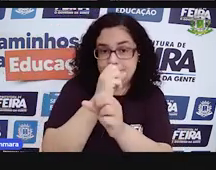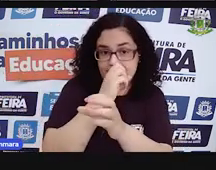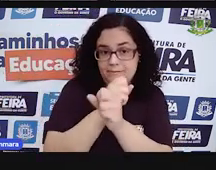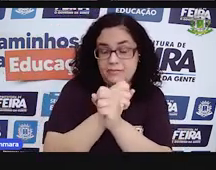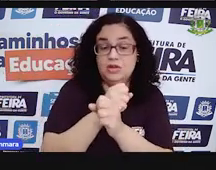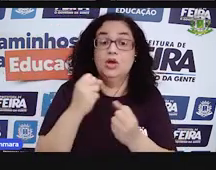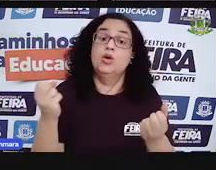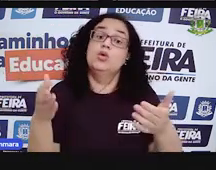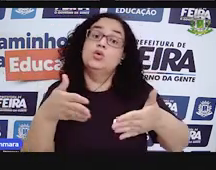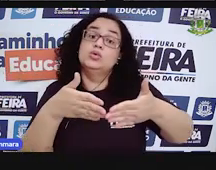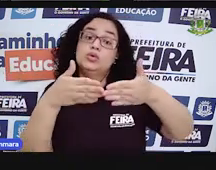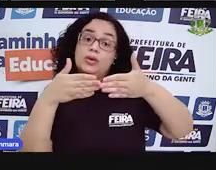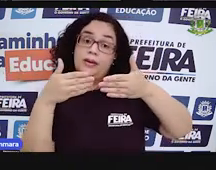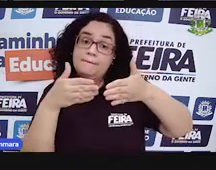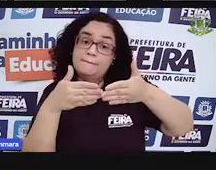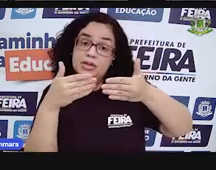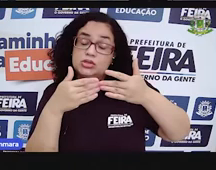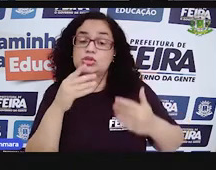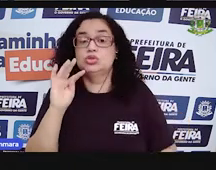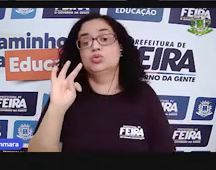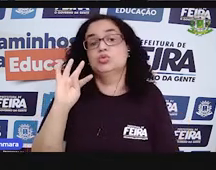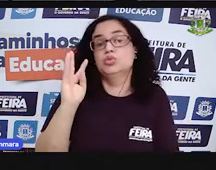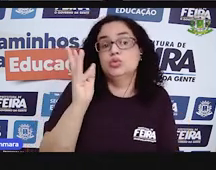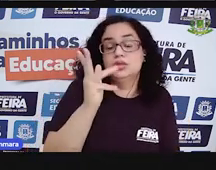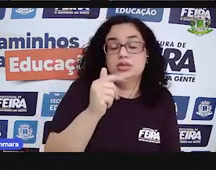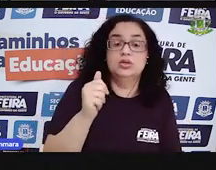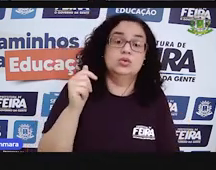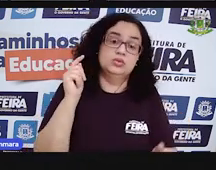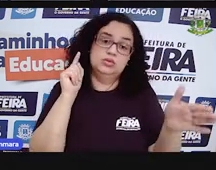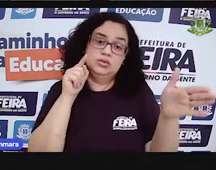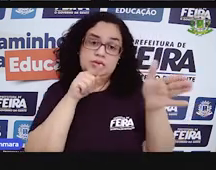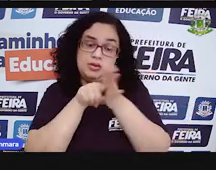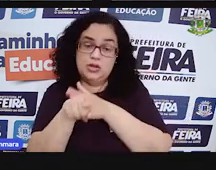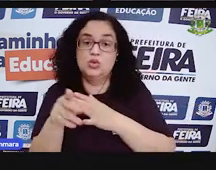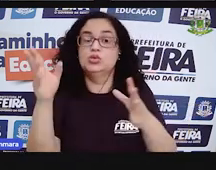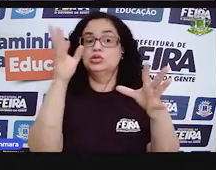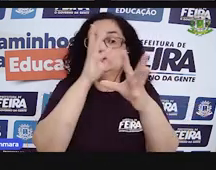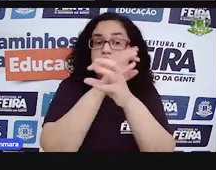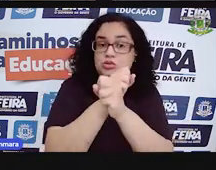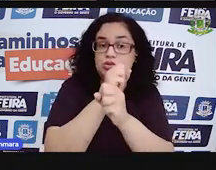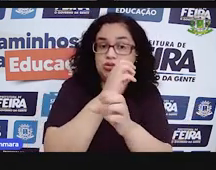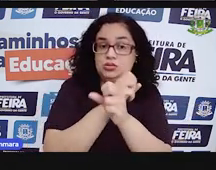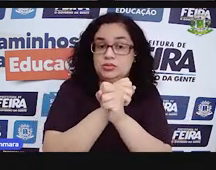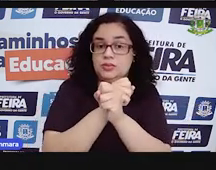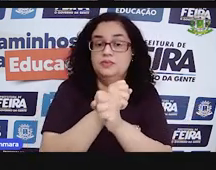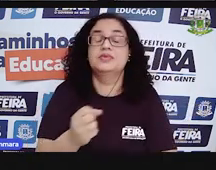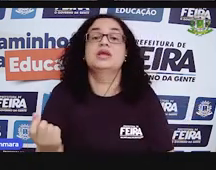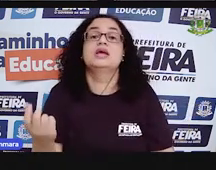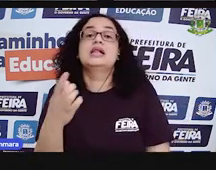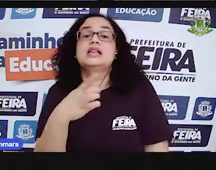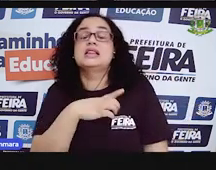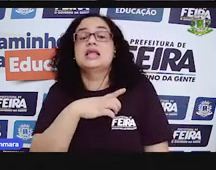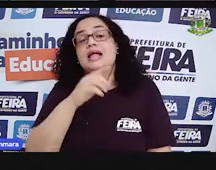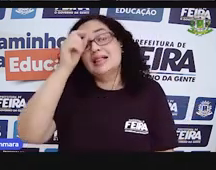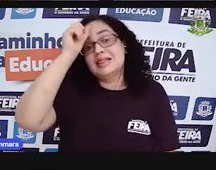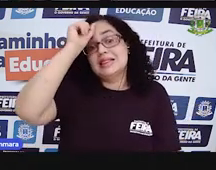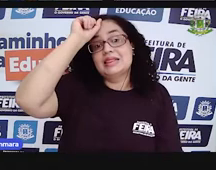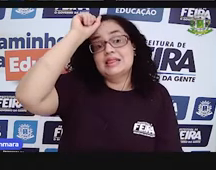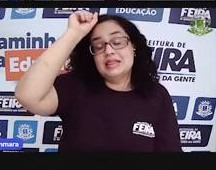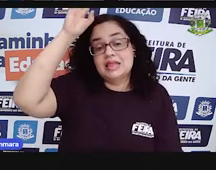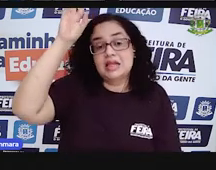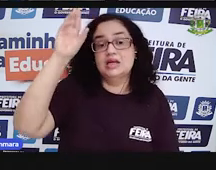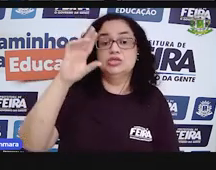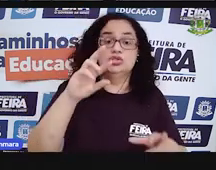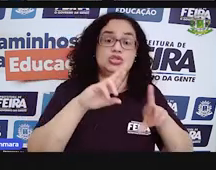Quando pedir o total, como essa pergunta que foi feita, conta de mais. Ou quando te der também uma ideia de reunir,